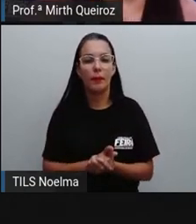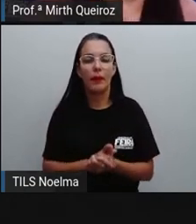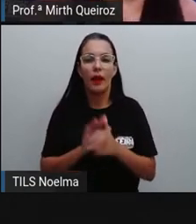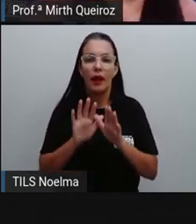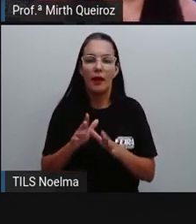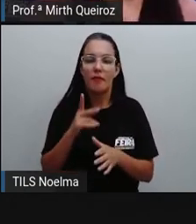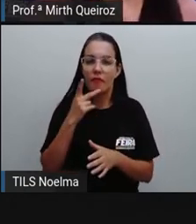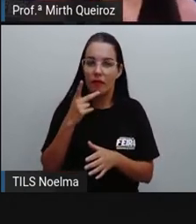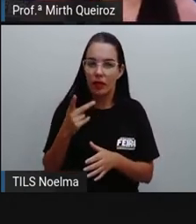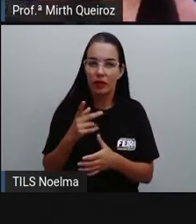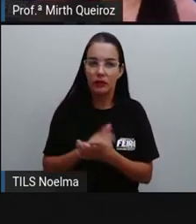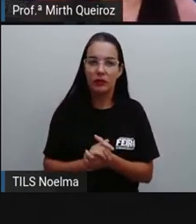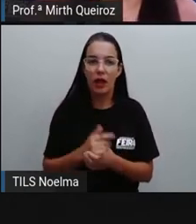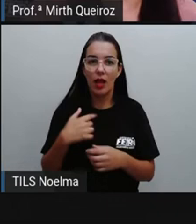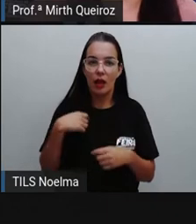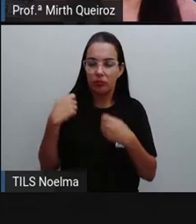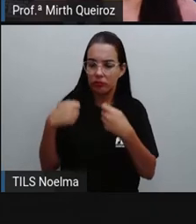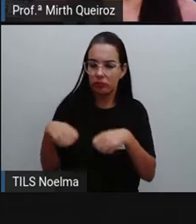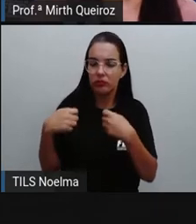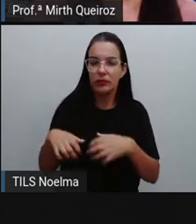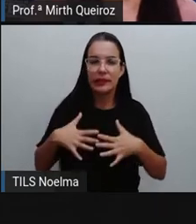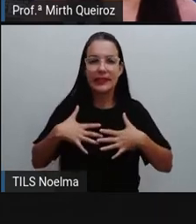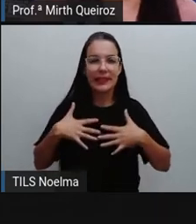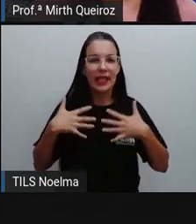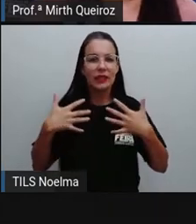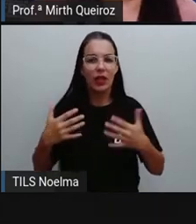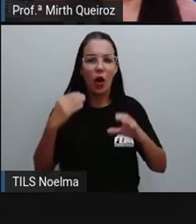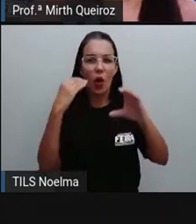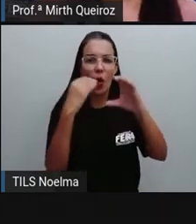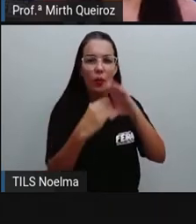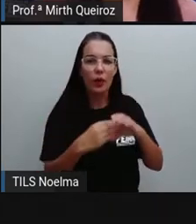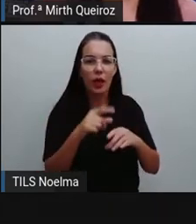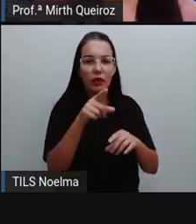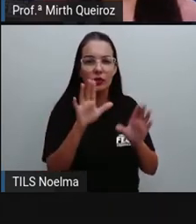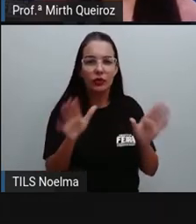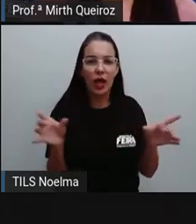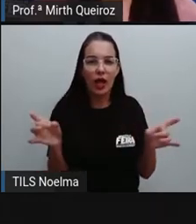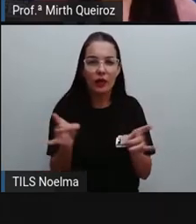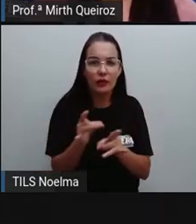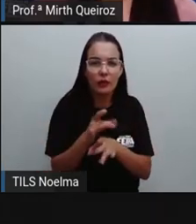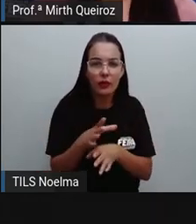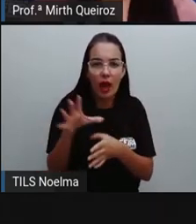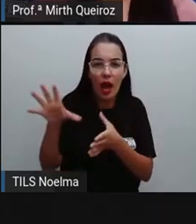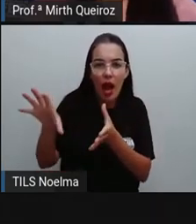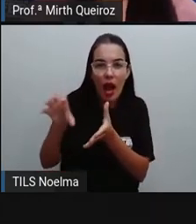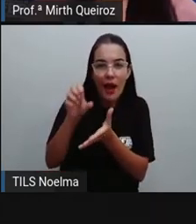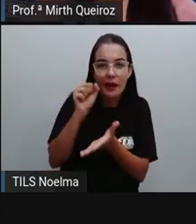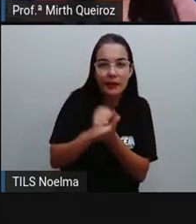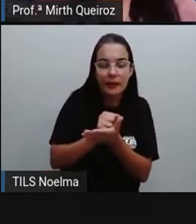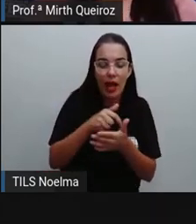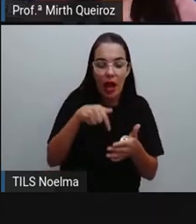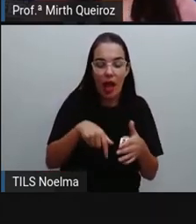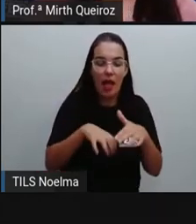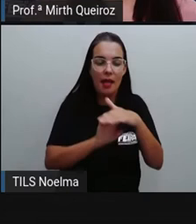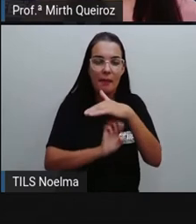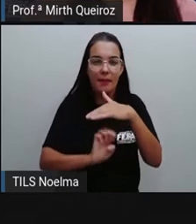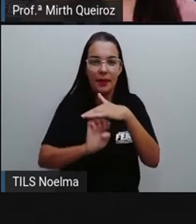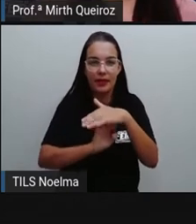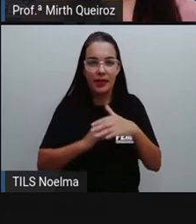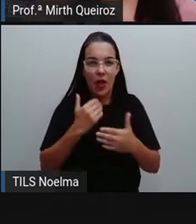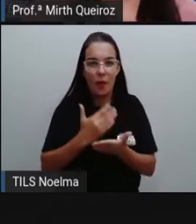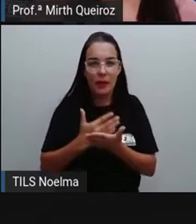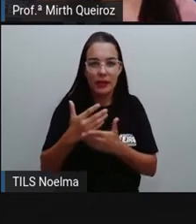Prezada. Temos a satisfação de comunicar que resolvemos admiti-la em nossa